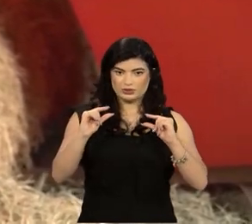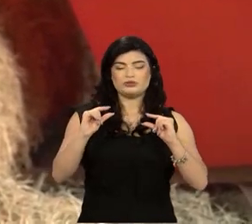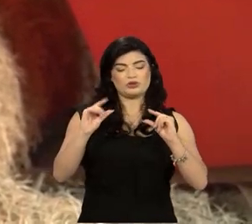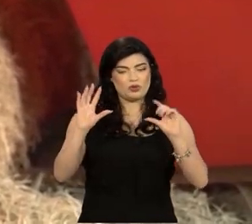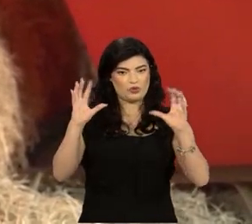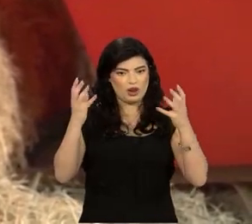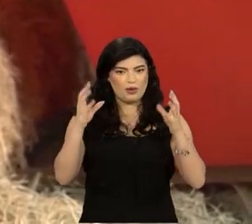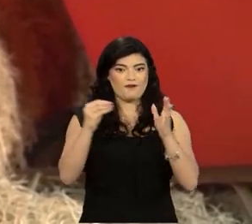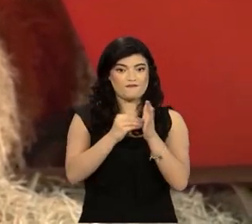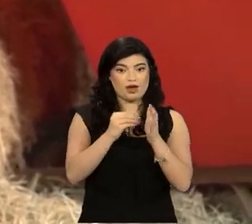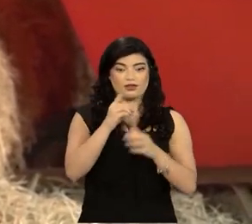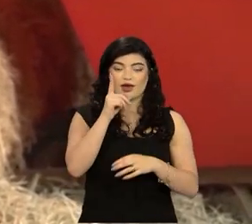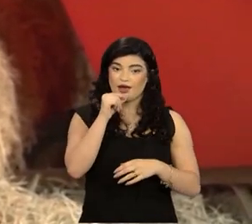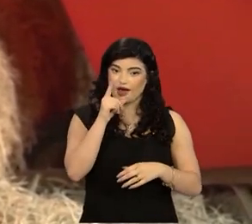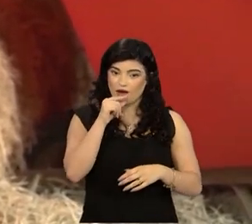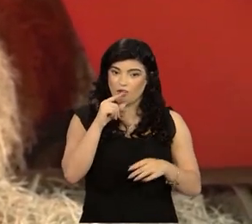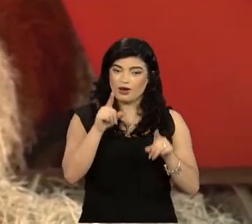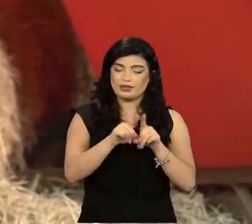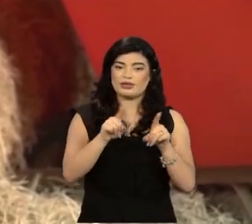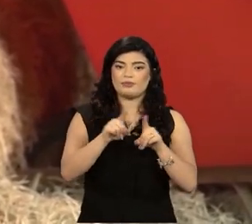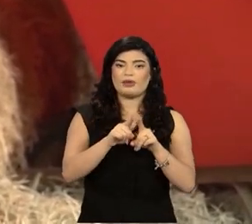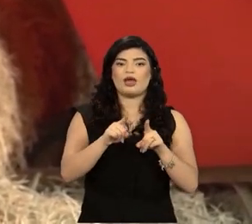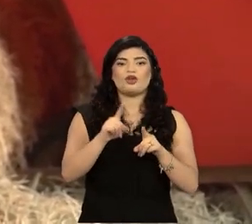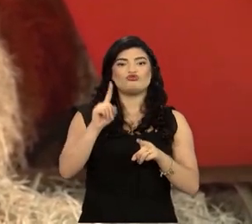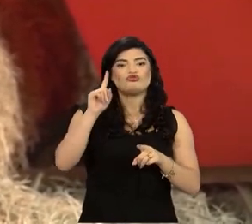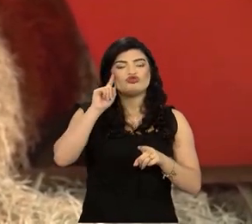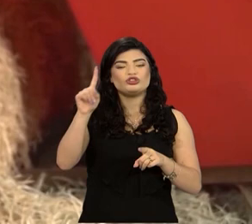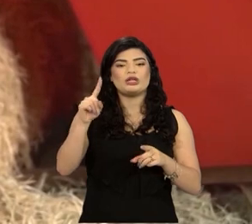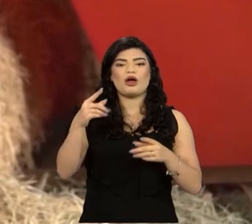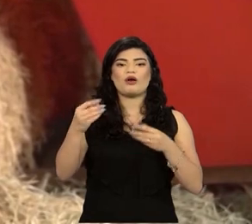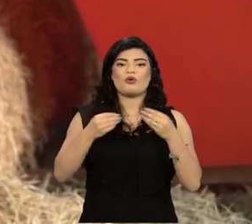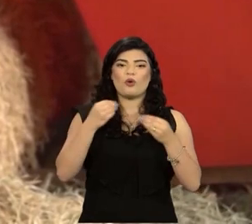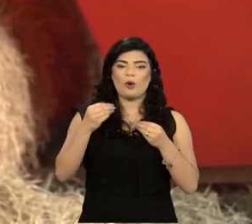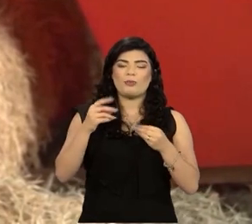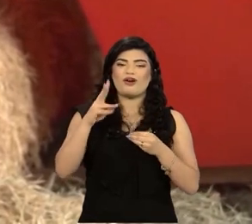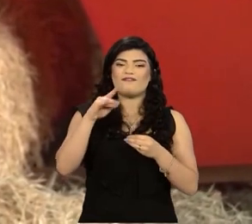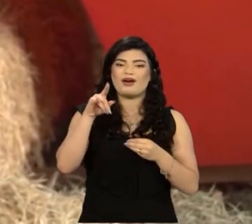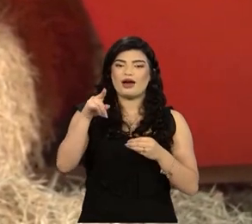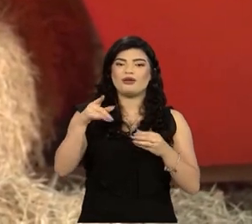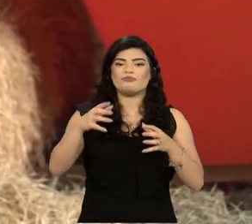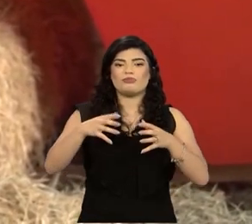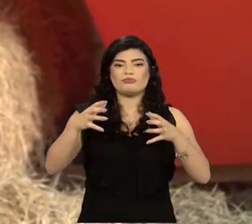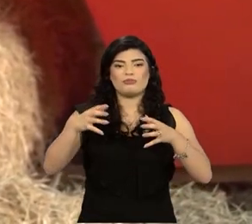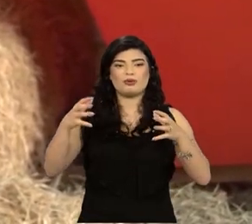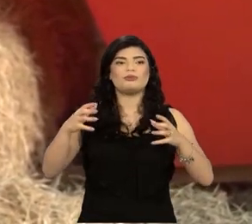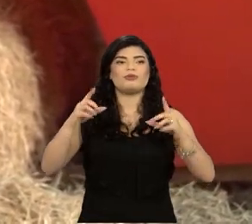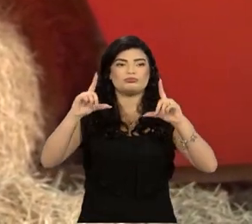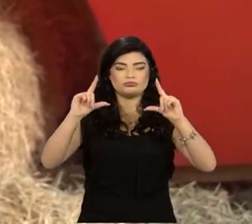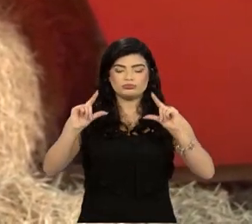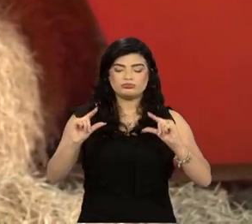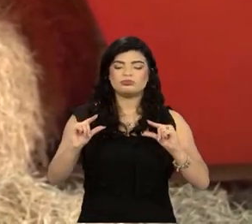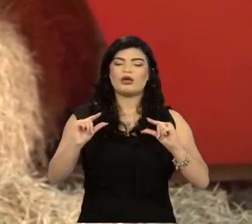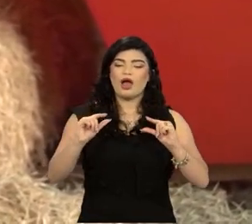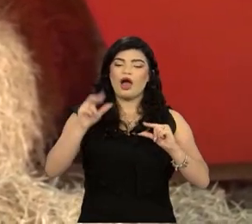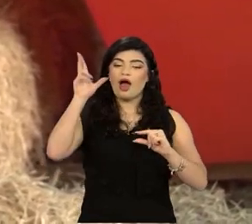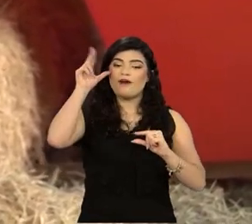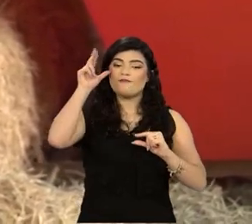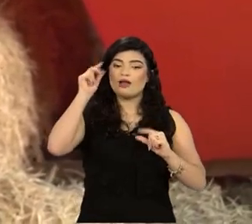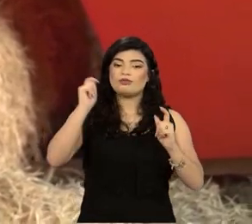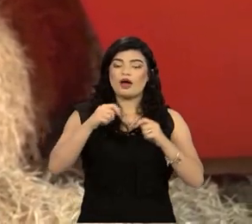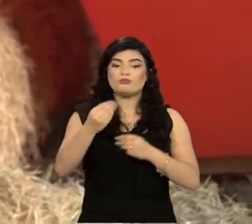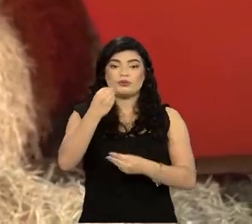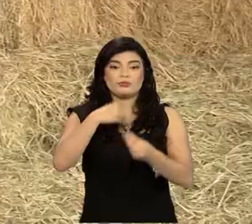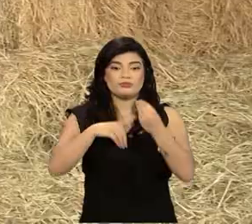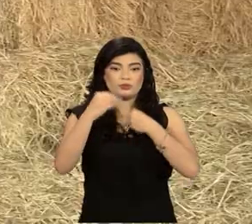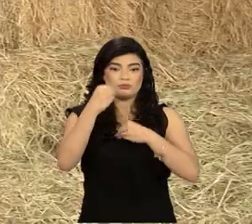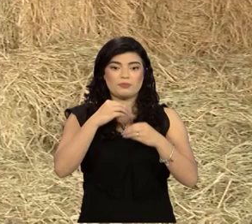falta de água e diminuição do comprimento do dia, a pastagem vai crescendo cada vez menos e os cavalos começam a consumir mais rápido do